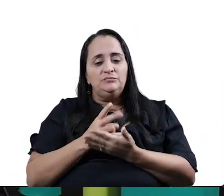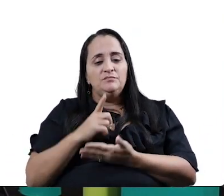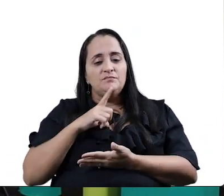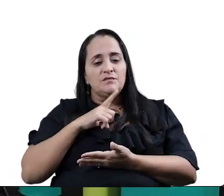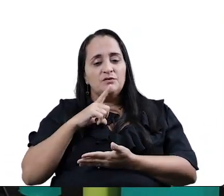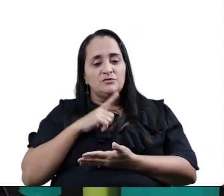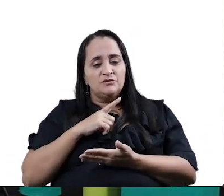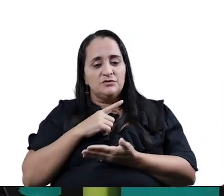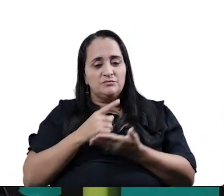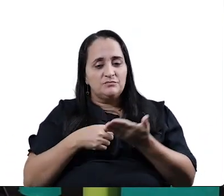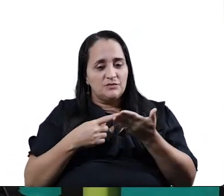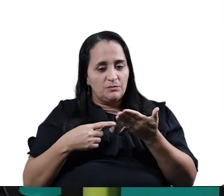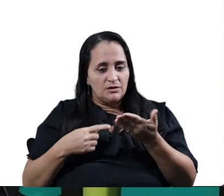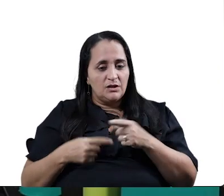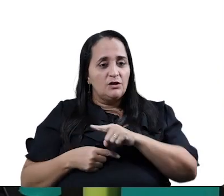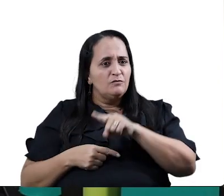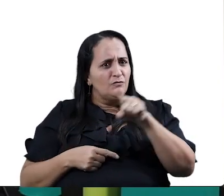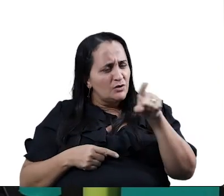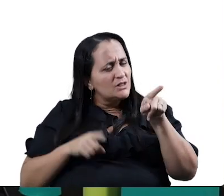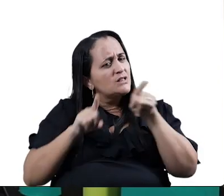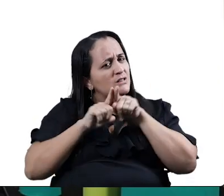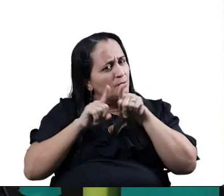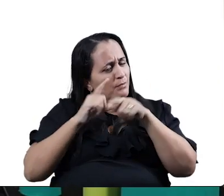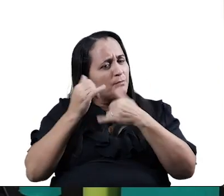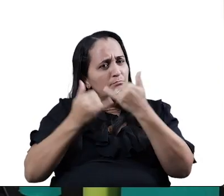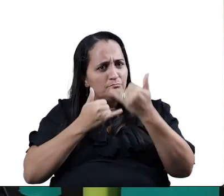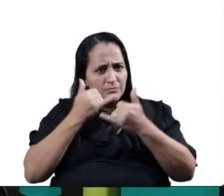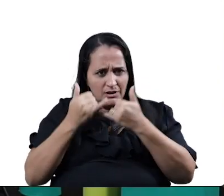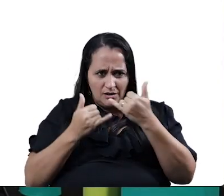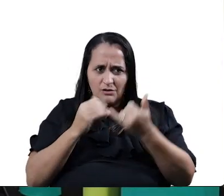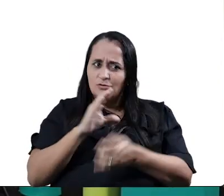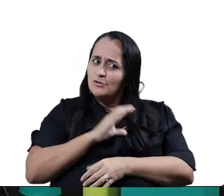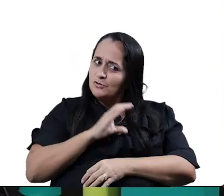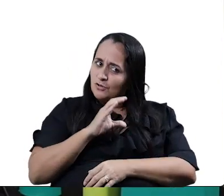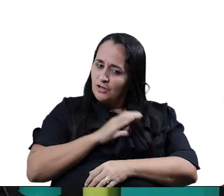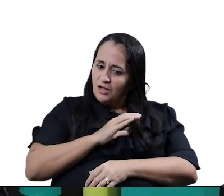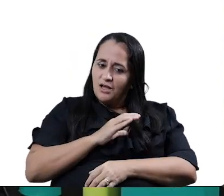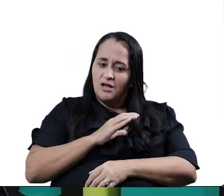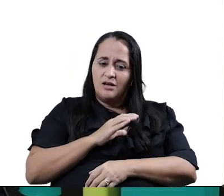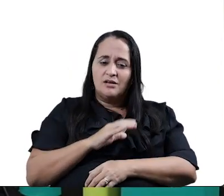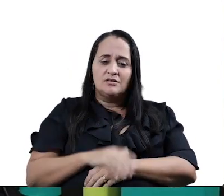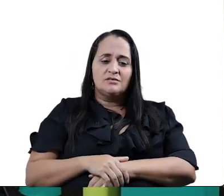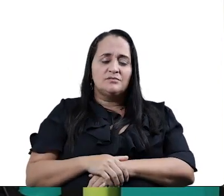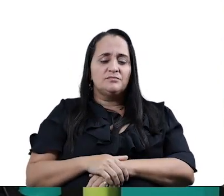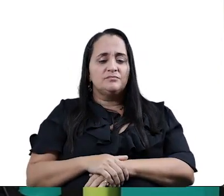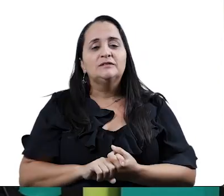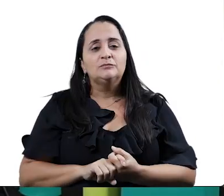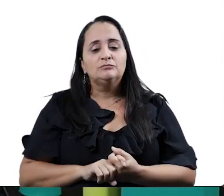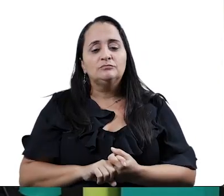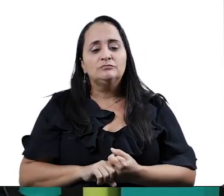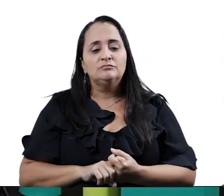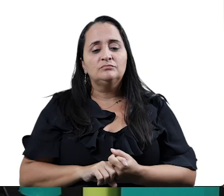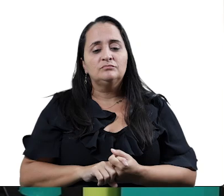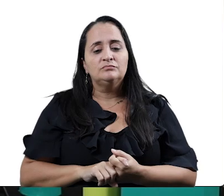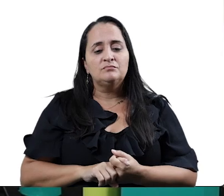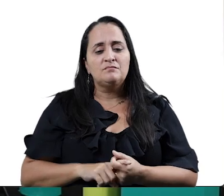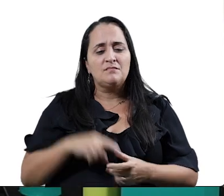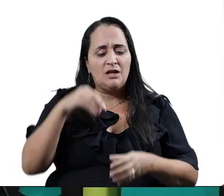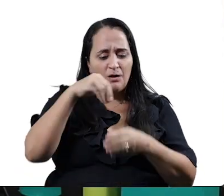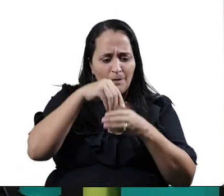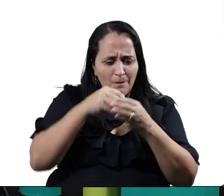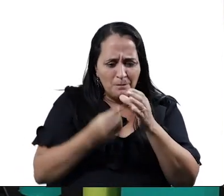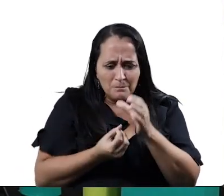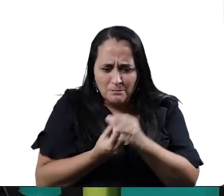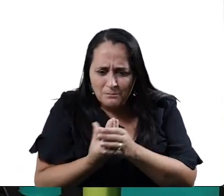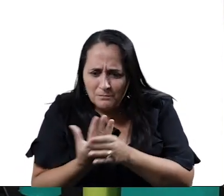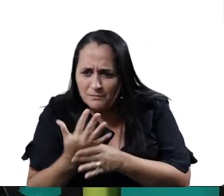caderno de versinho. Eu espero que vocês brinquem com seus colegas e façam também. Viu? Que era assim, a brincava assim. Eu não